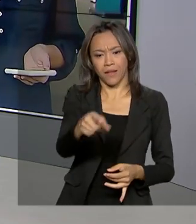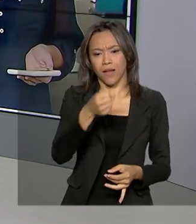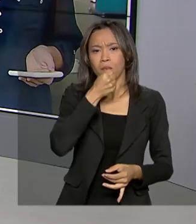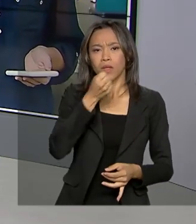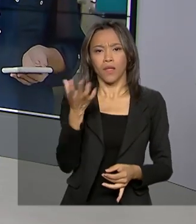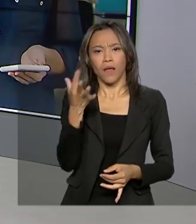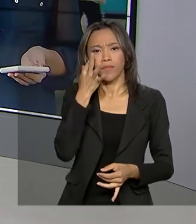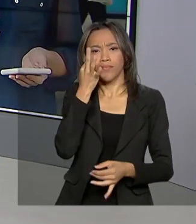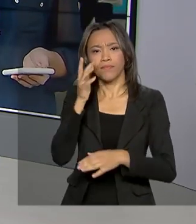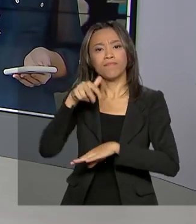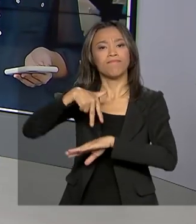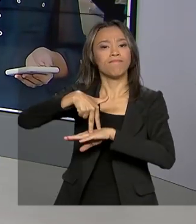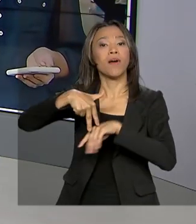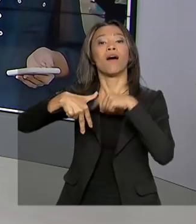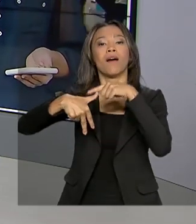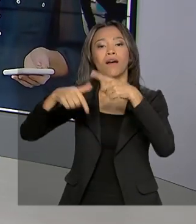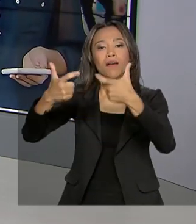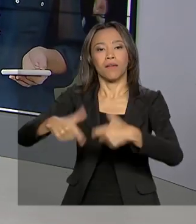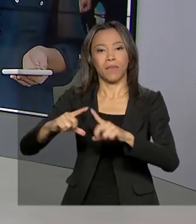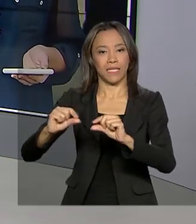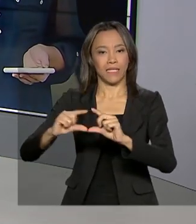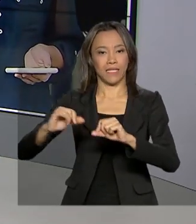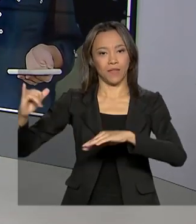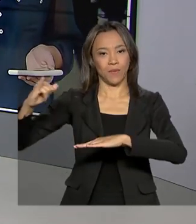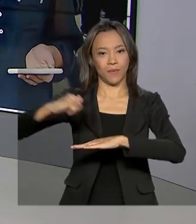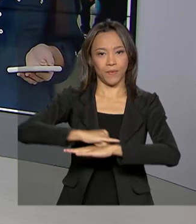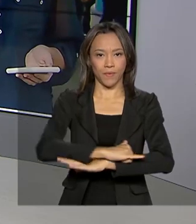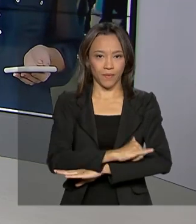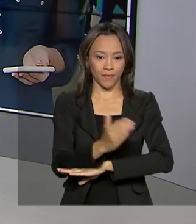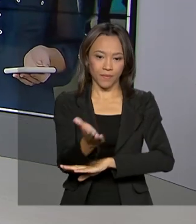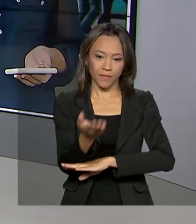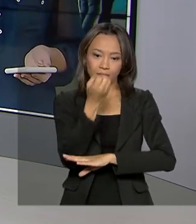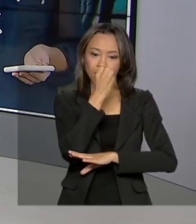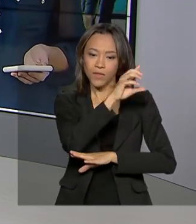está no aeroporto de Brasília. Oi, Dani, bom dia.